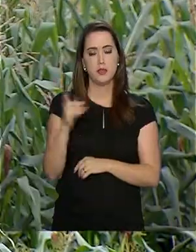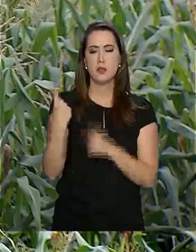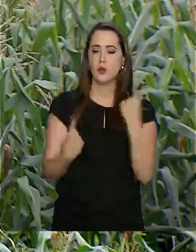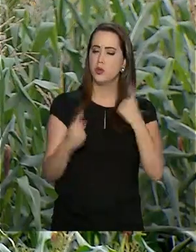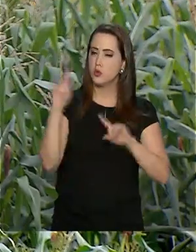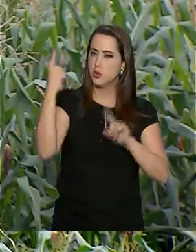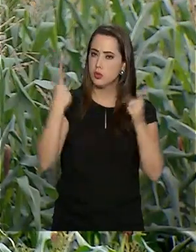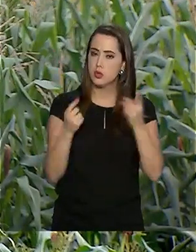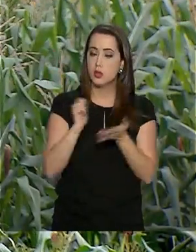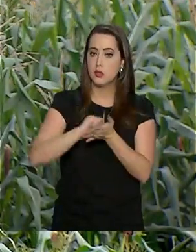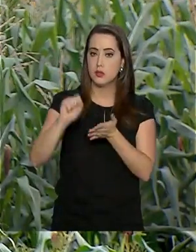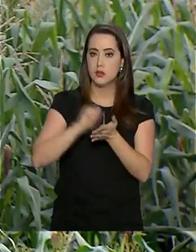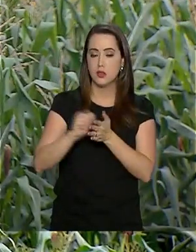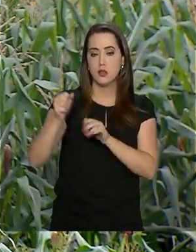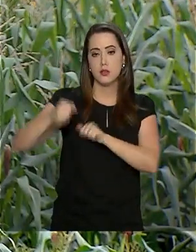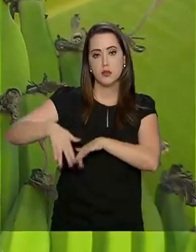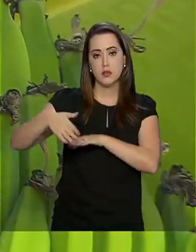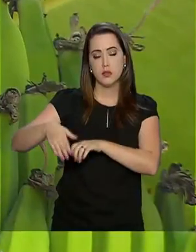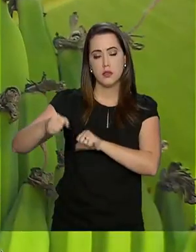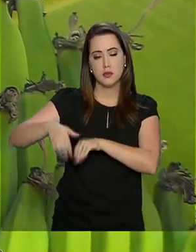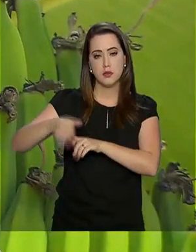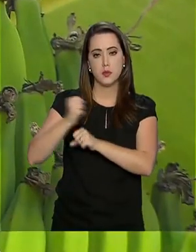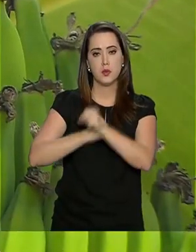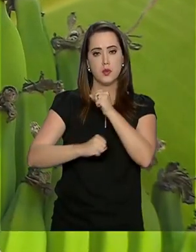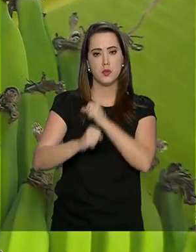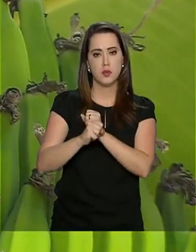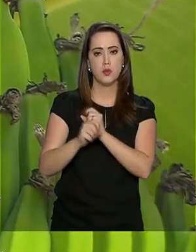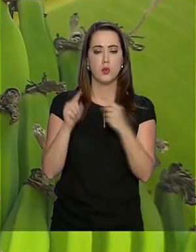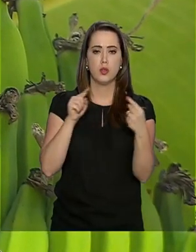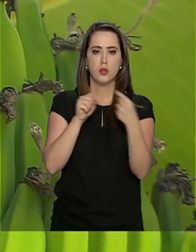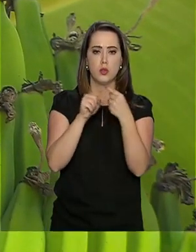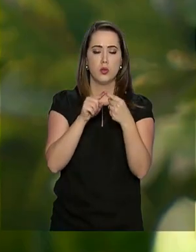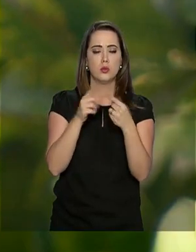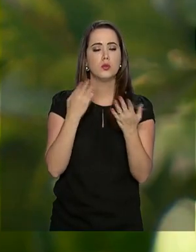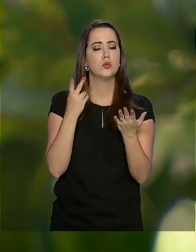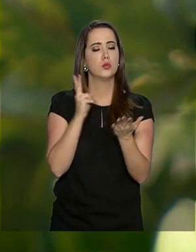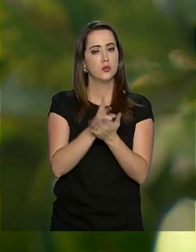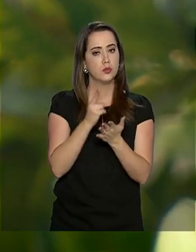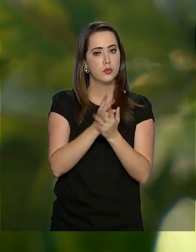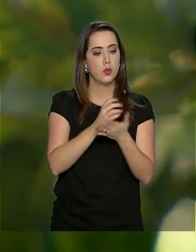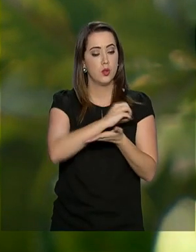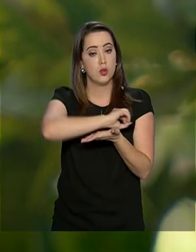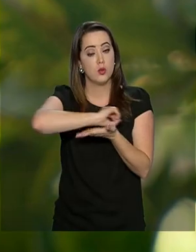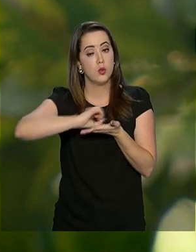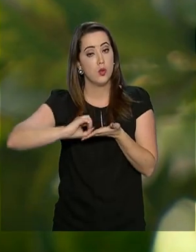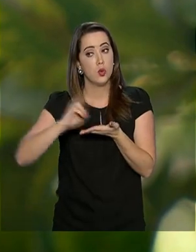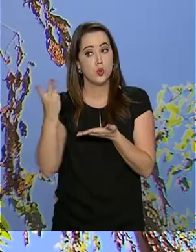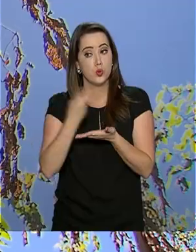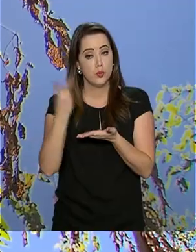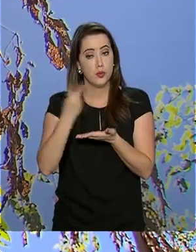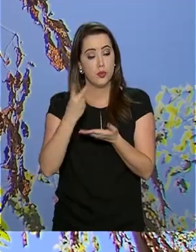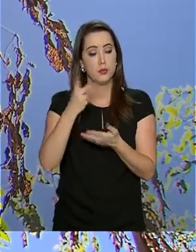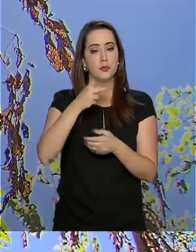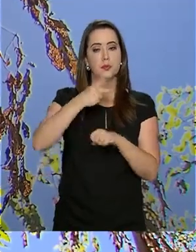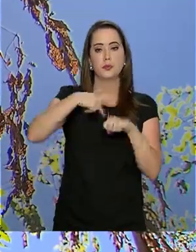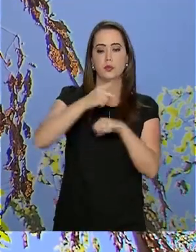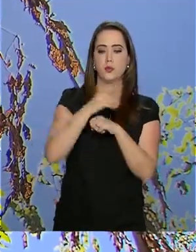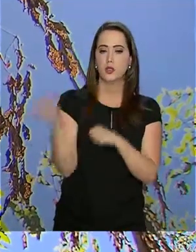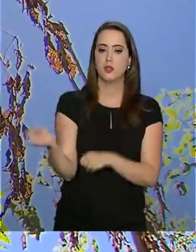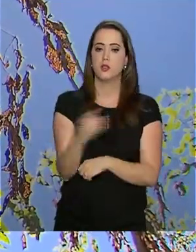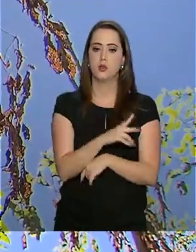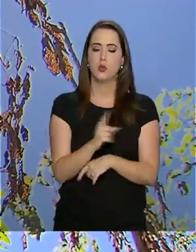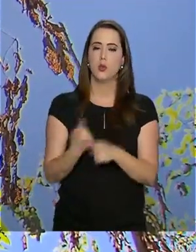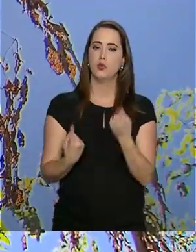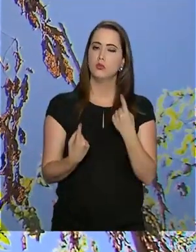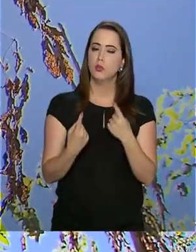assinaram em setembro do ano passado um acordo de equivalência de produtos orgânicos entre os dois países. Inédito na